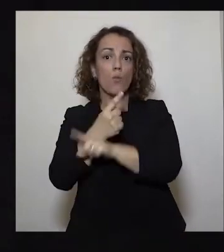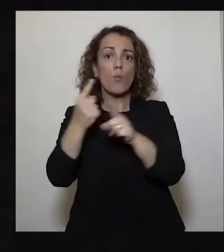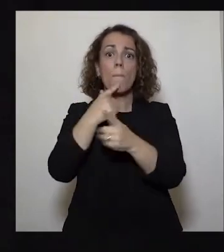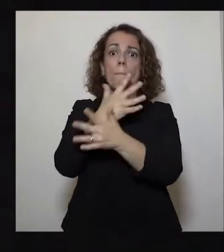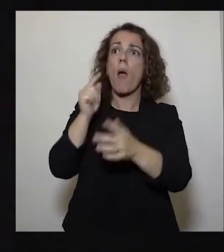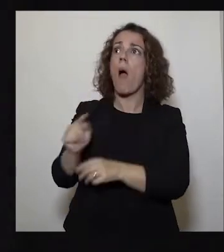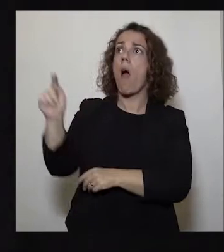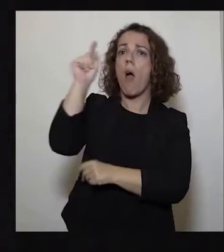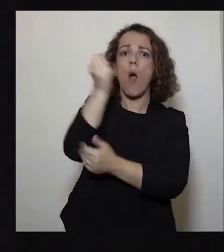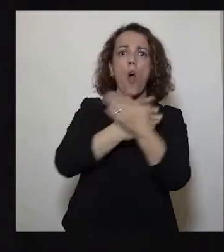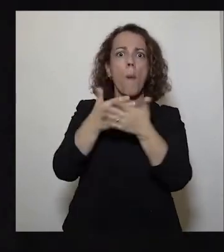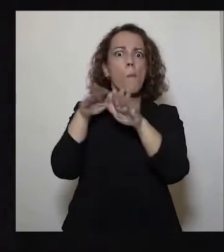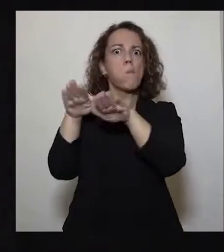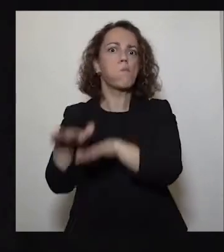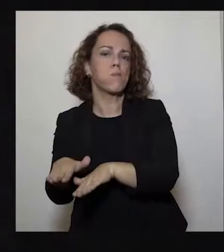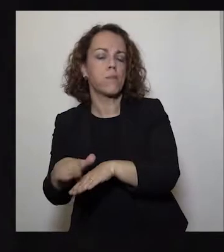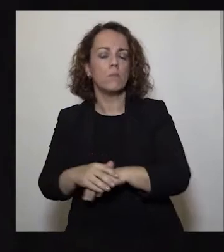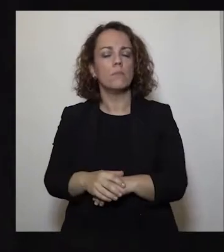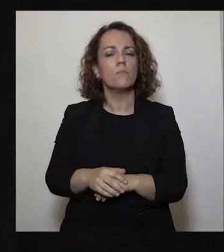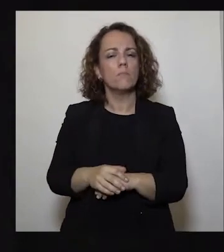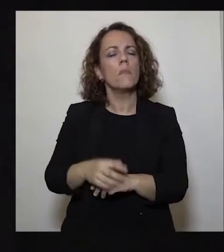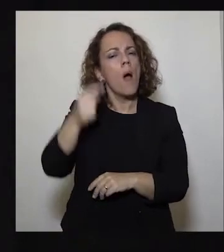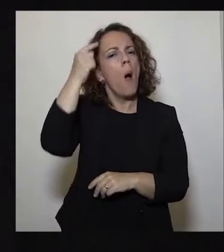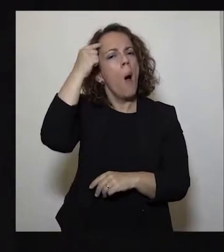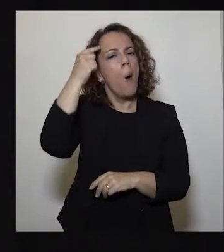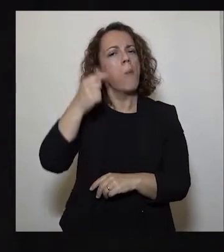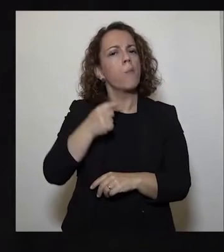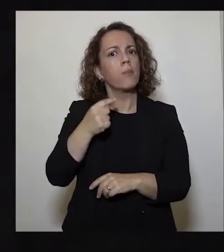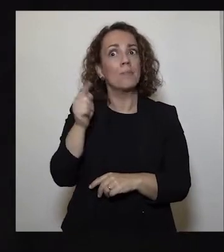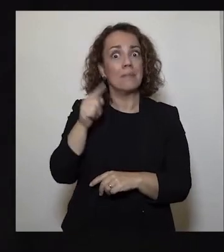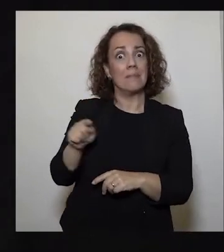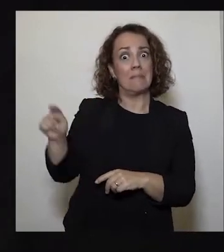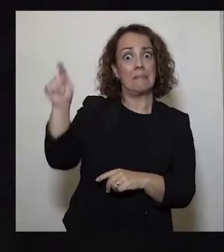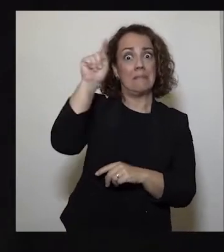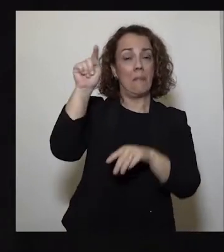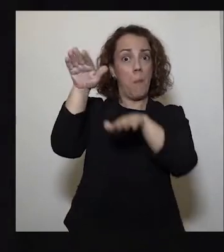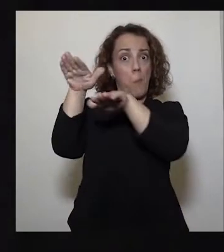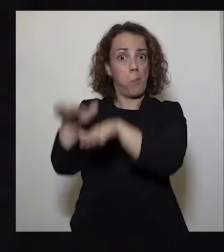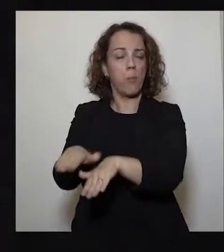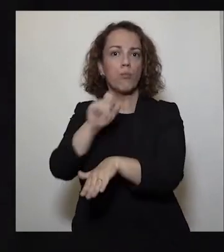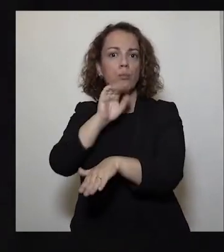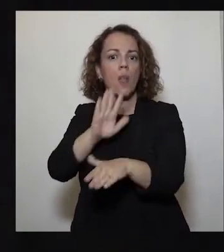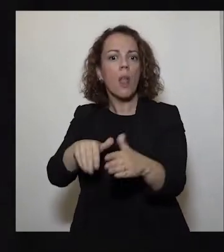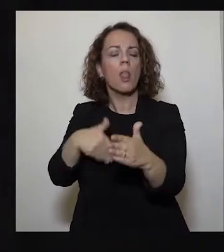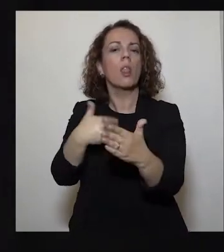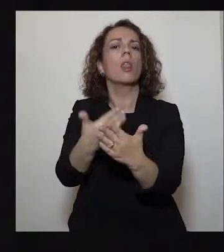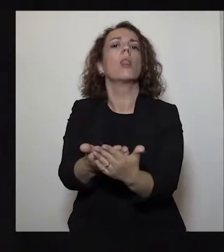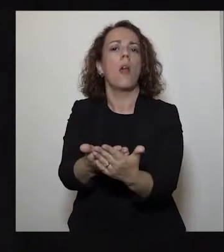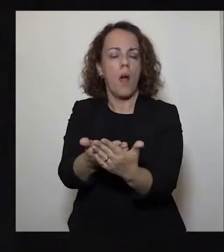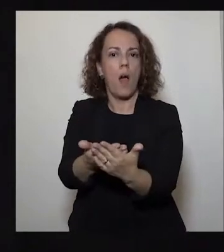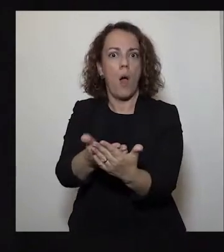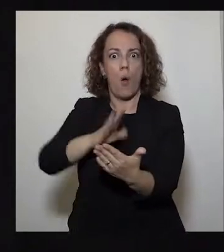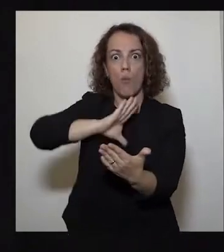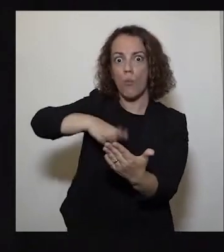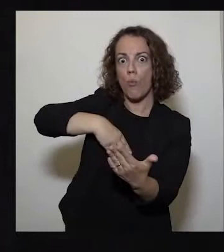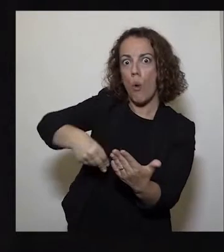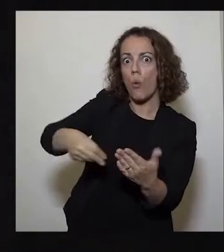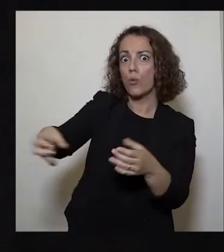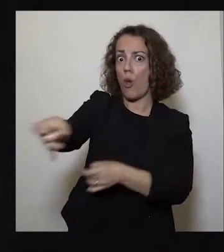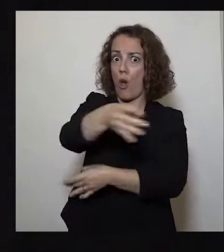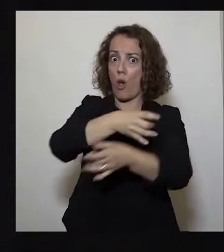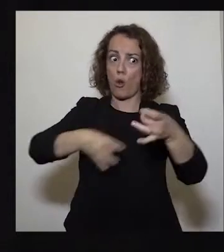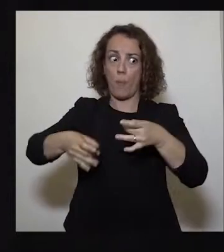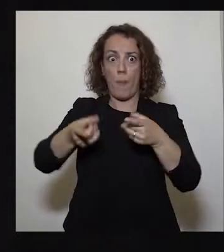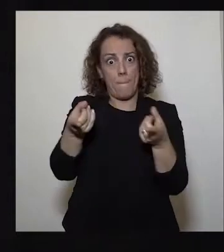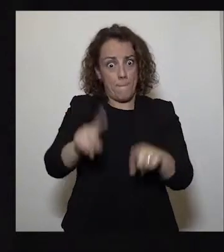É certo, com a exata noção de que essa paralisia podia significar, no mundo, na Europa e entre